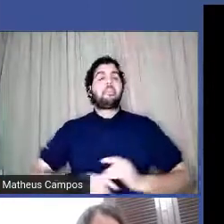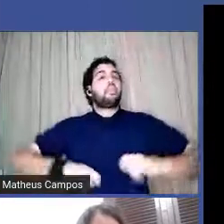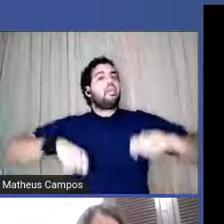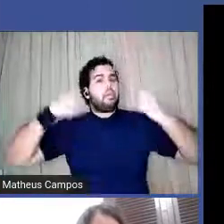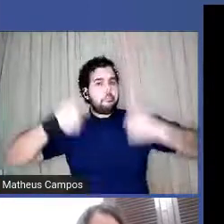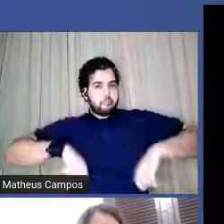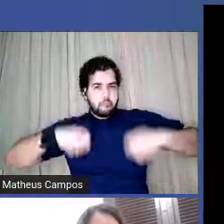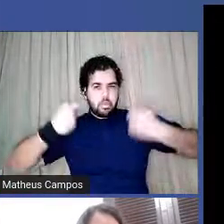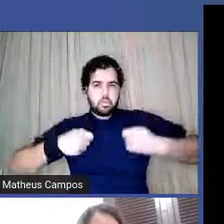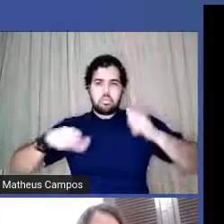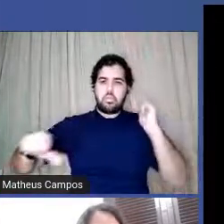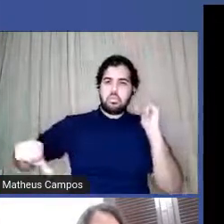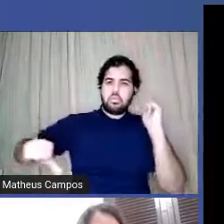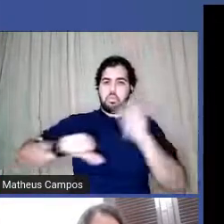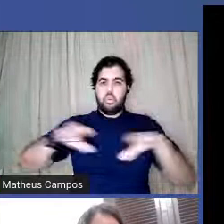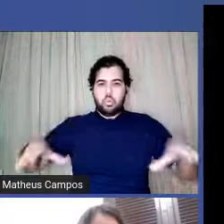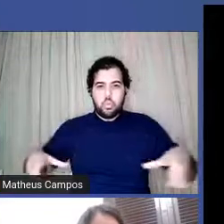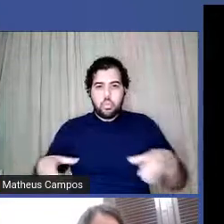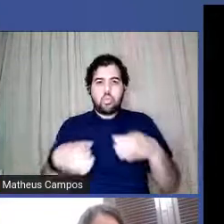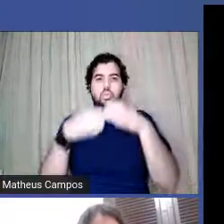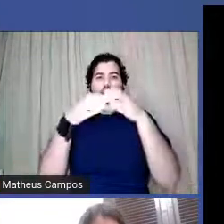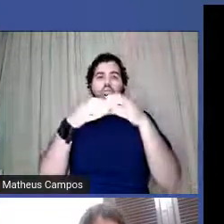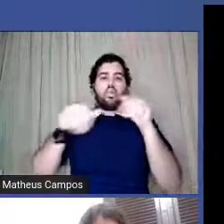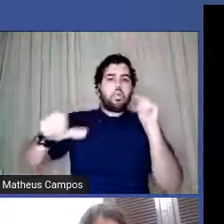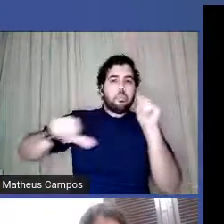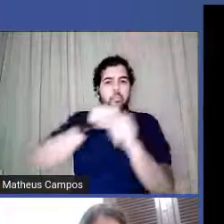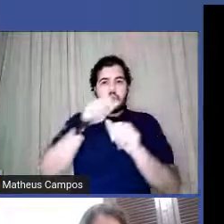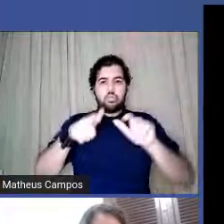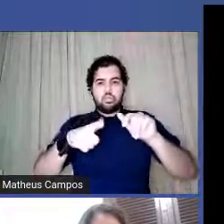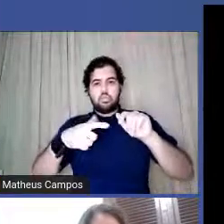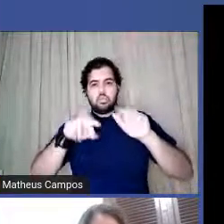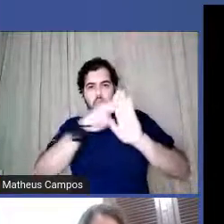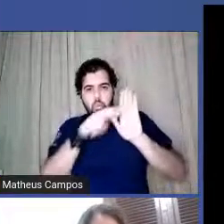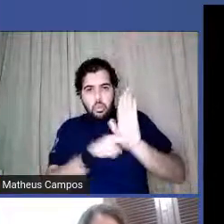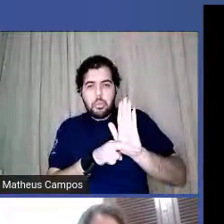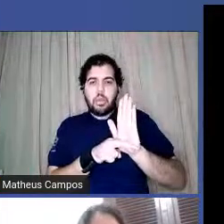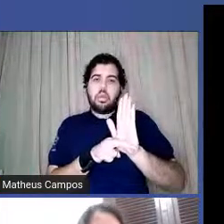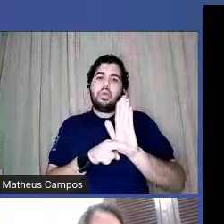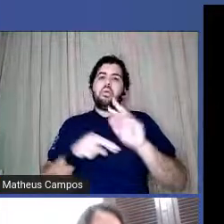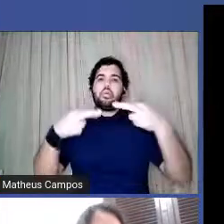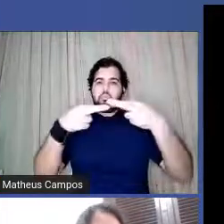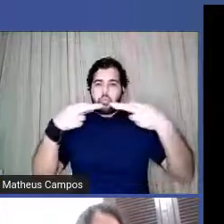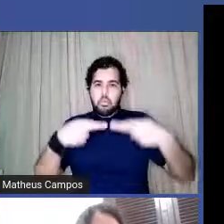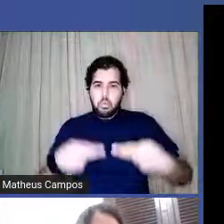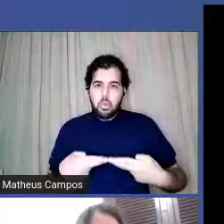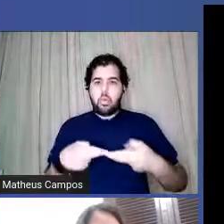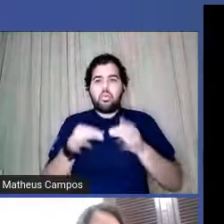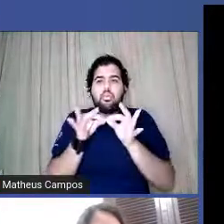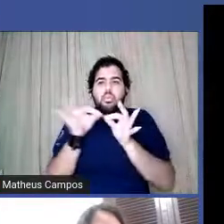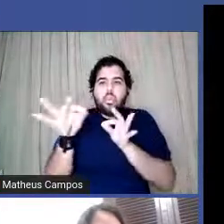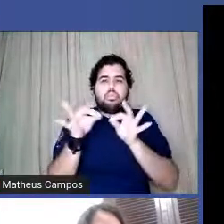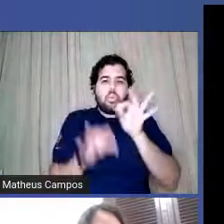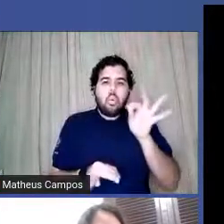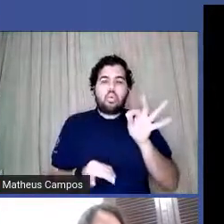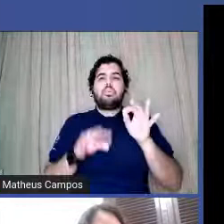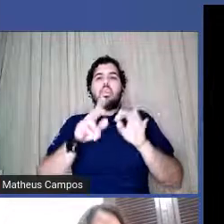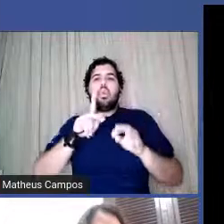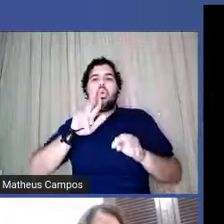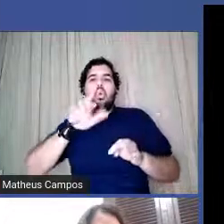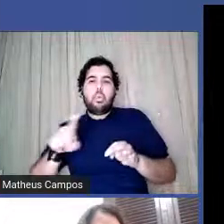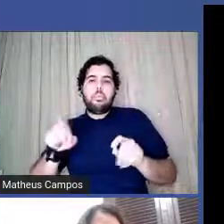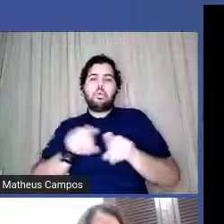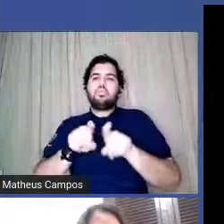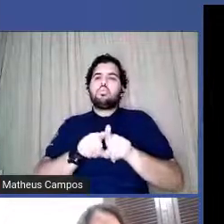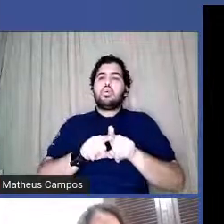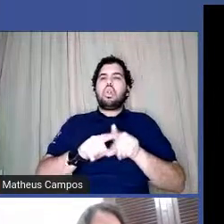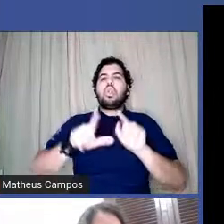cânone, distorcer as regras, as rimas, as métricas, o padrão, a norma que prende a